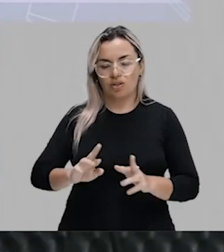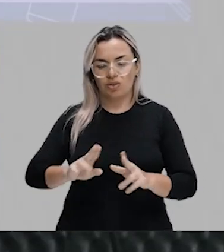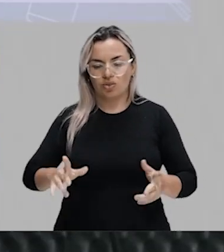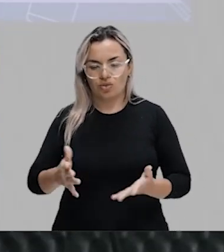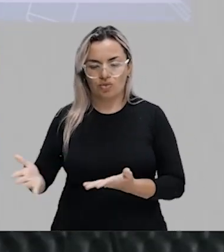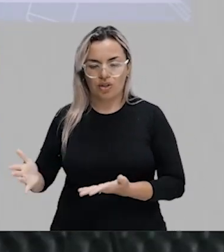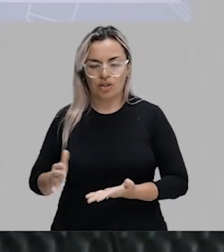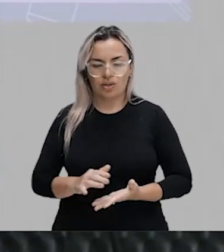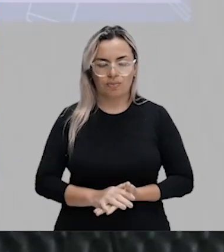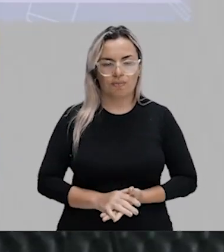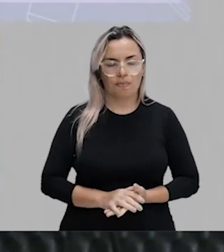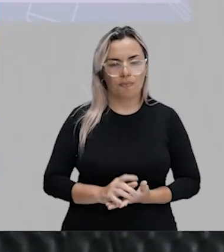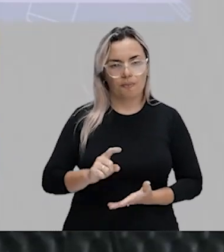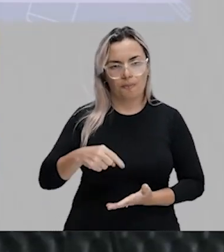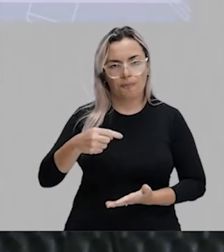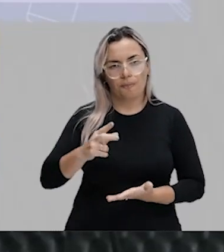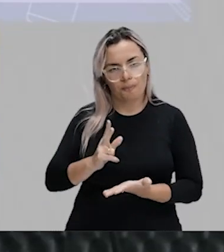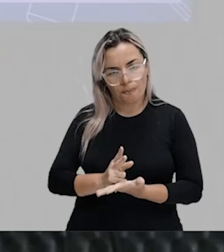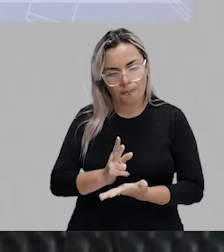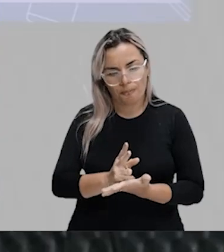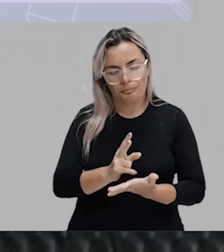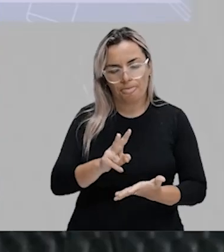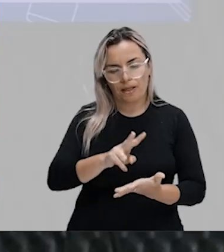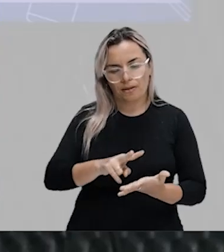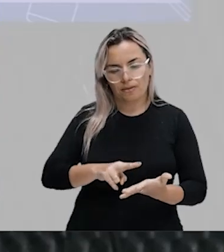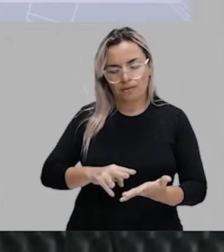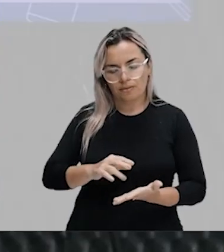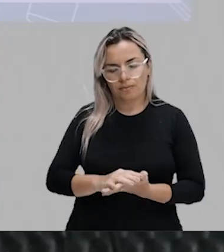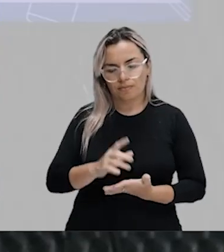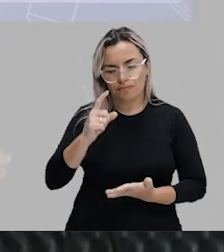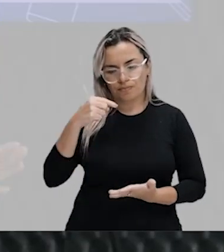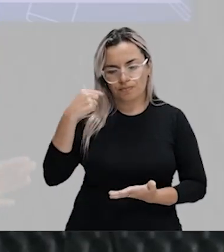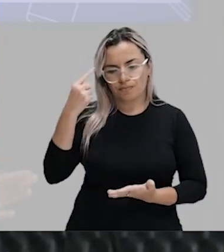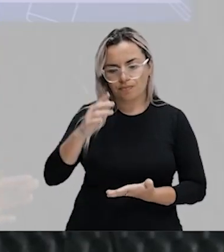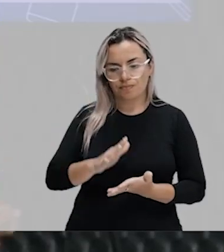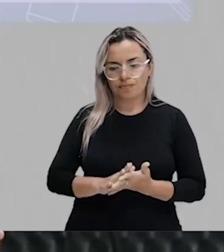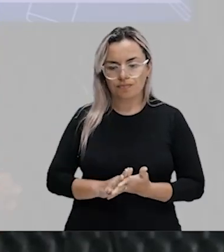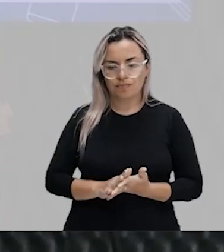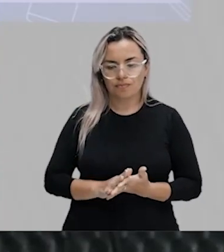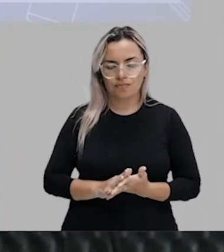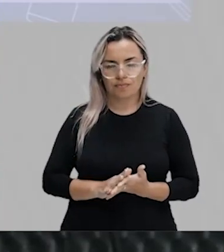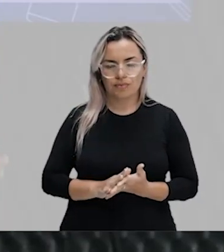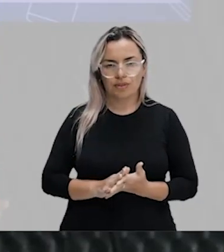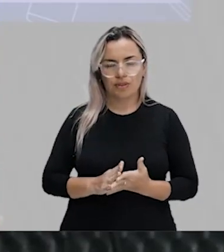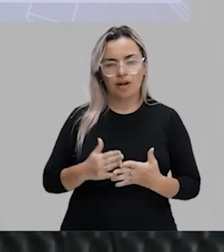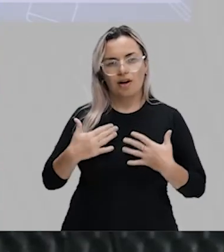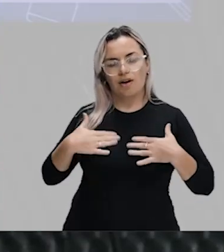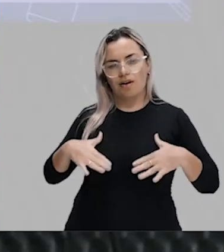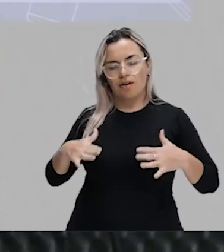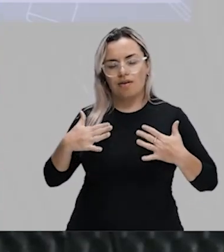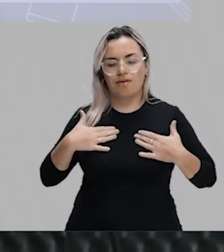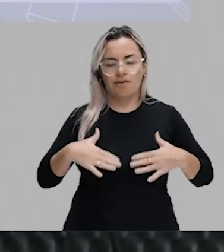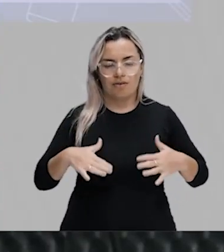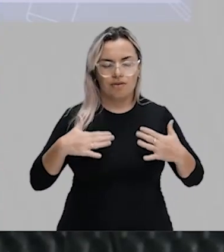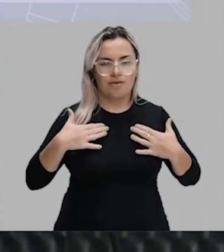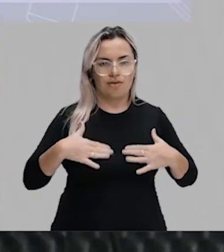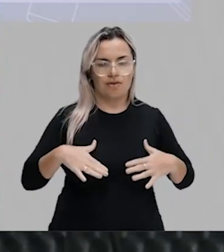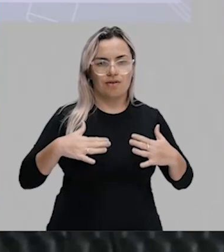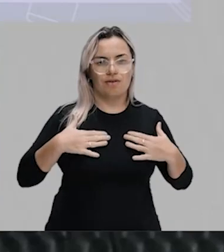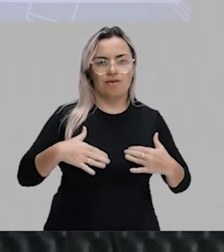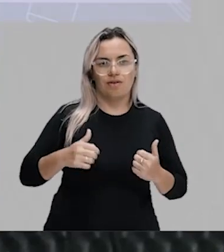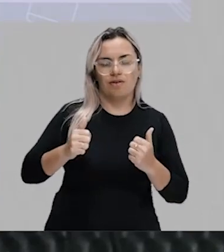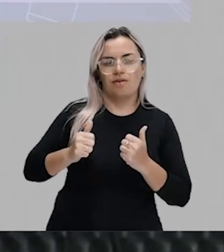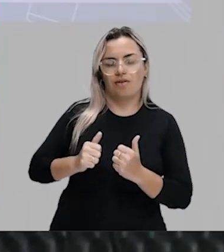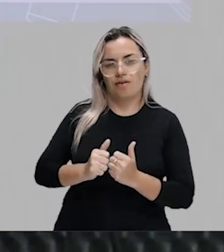anchas. Estar a sus anchas. Tá tranquilão. À vontade. Quem acompanha a plataforma Gonçalves Dias está estudando aí